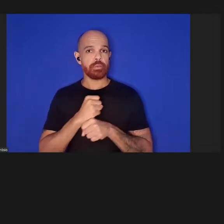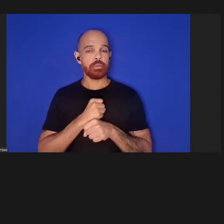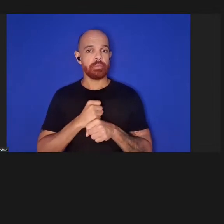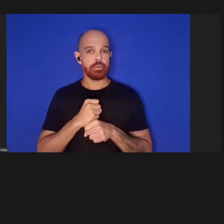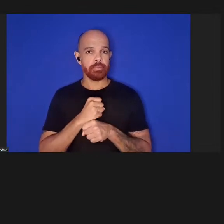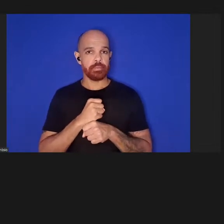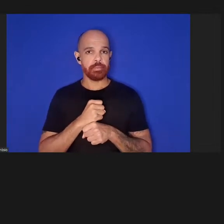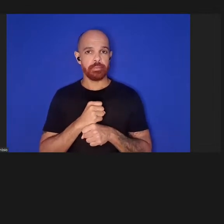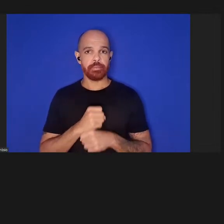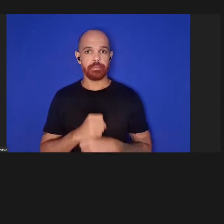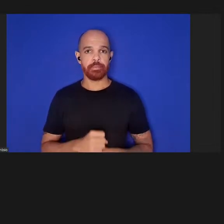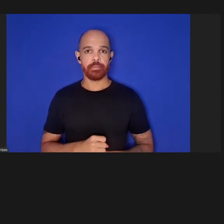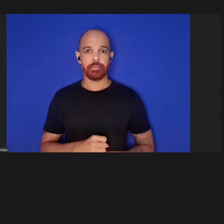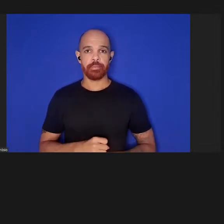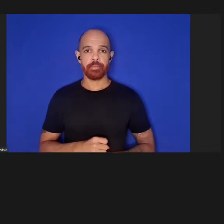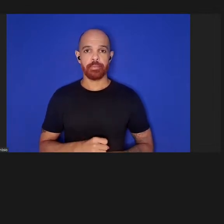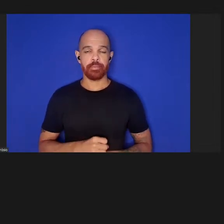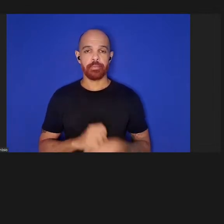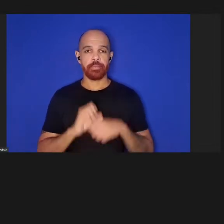da covid